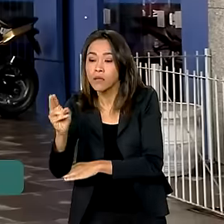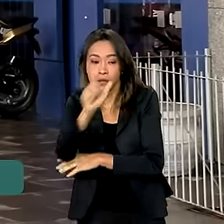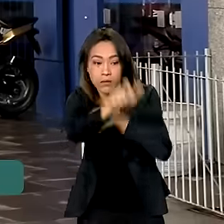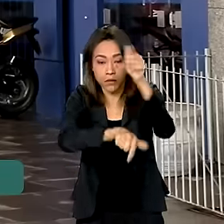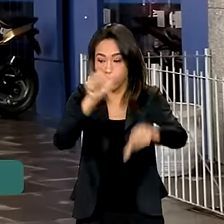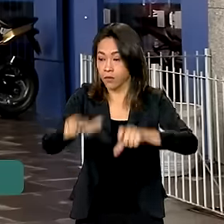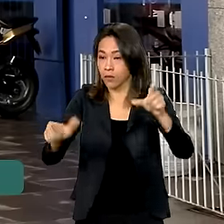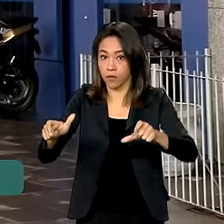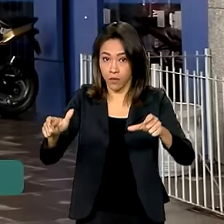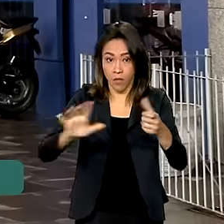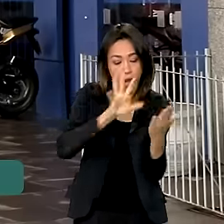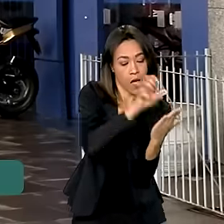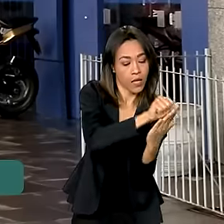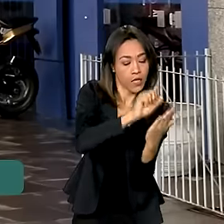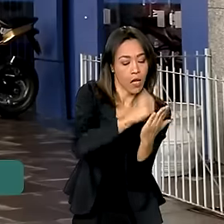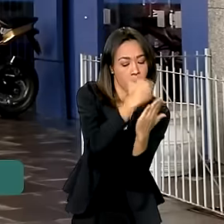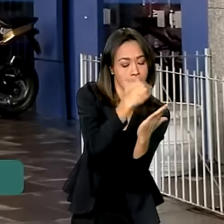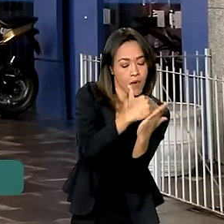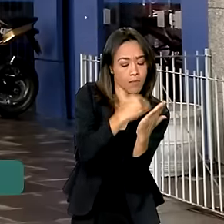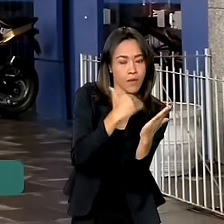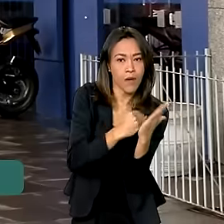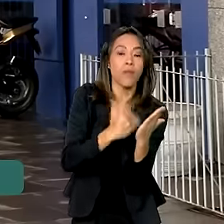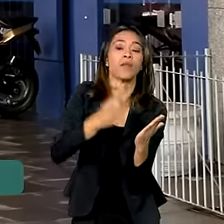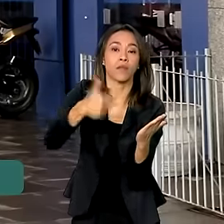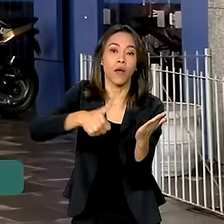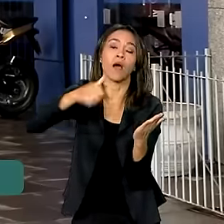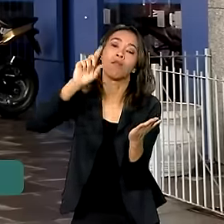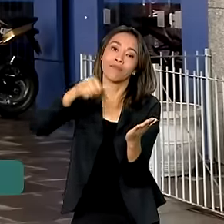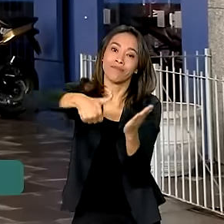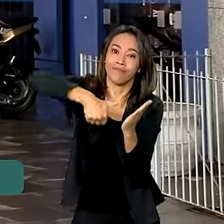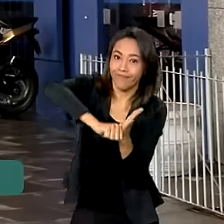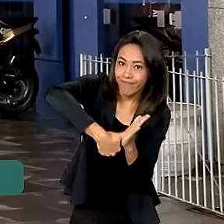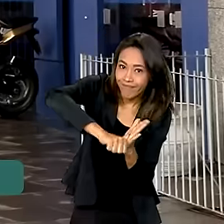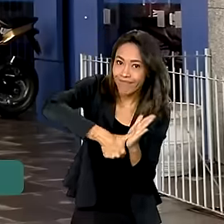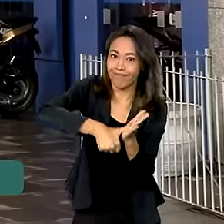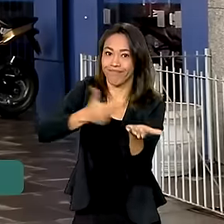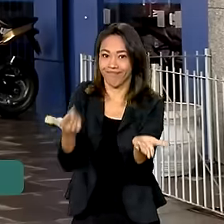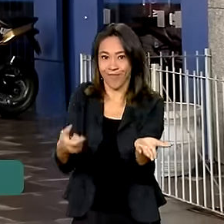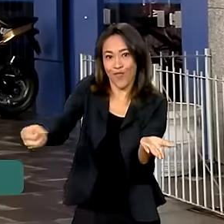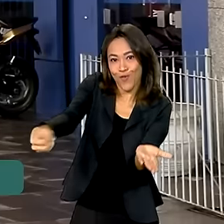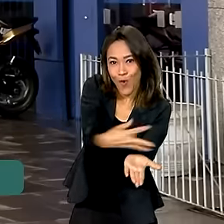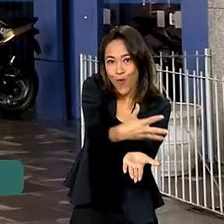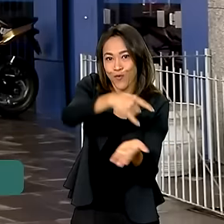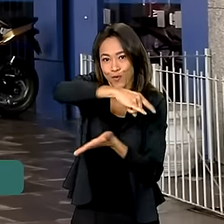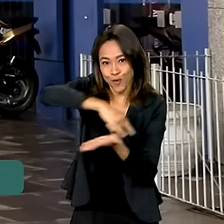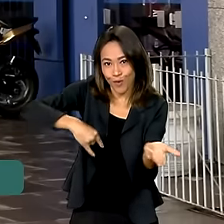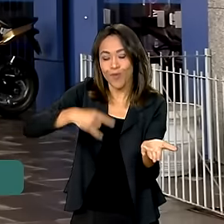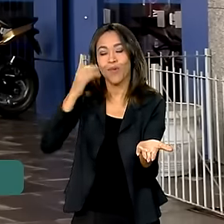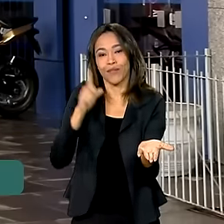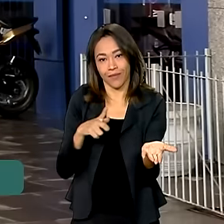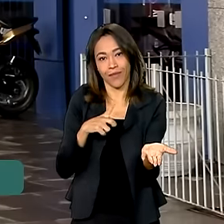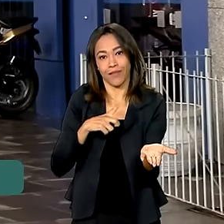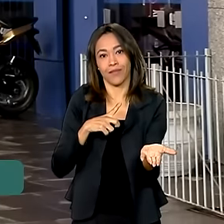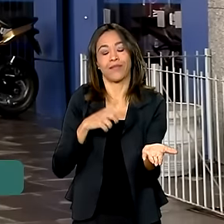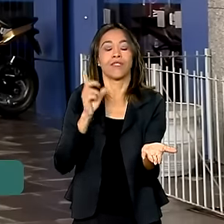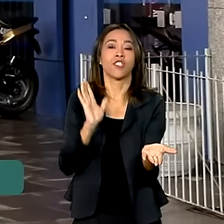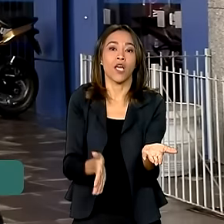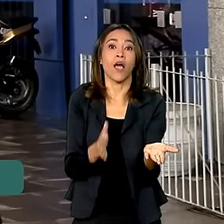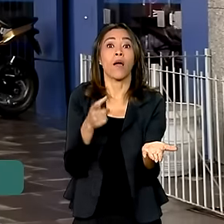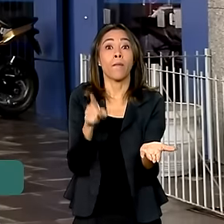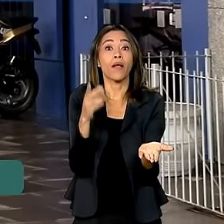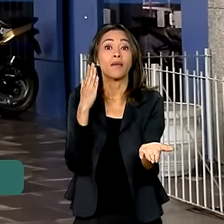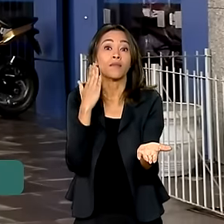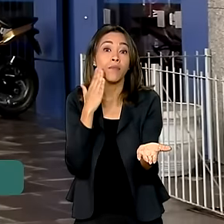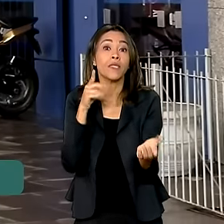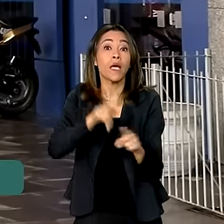E eles estão fazendo carteiras de identidade novas. Esse trabalho tem sido feito além dos postos de identificação